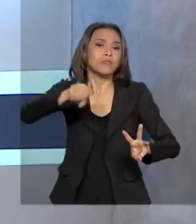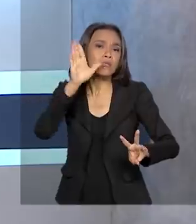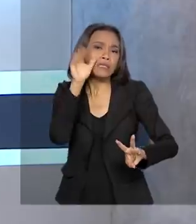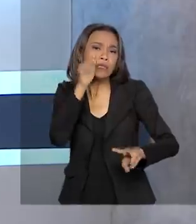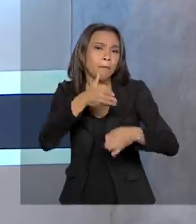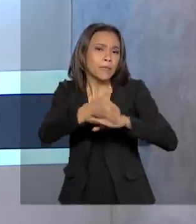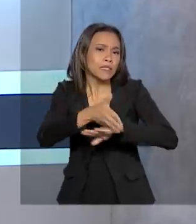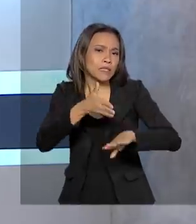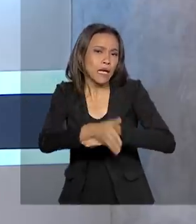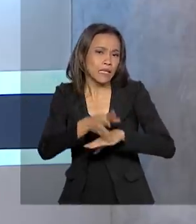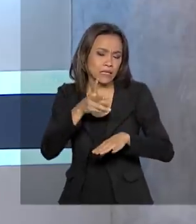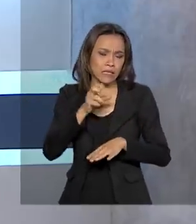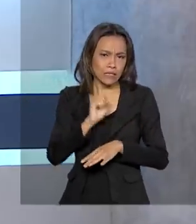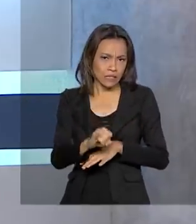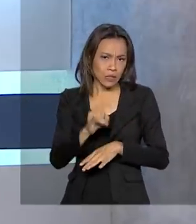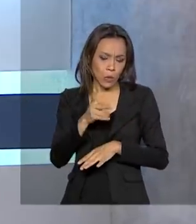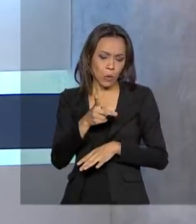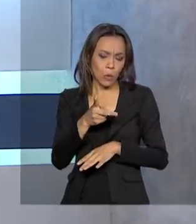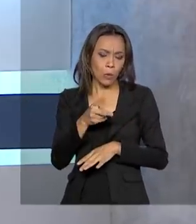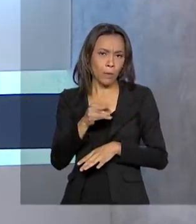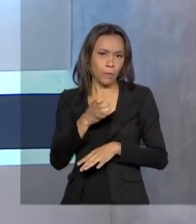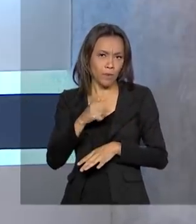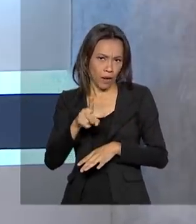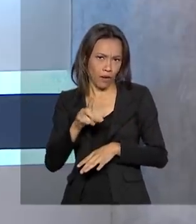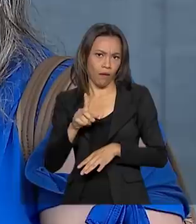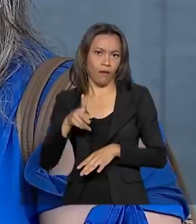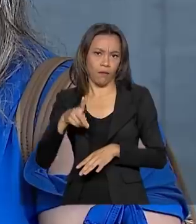celulares pré-pagos cadastrados com o CPF.